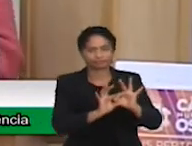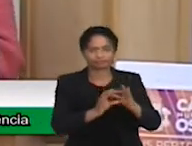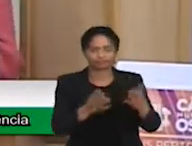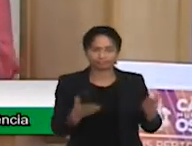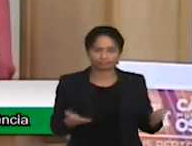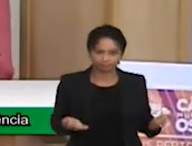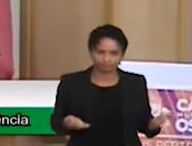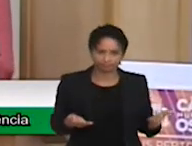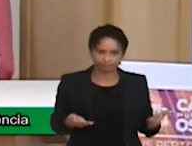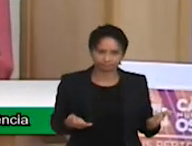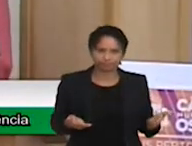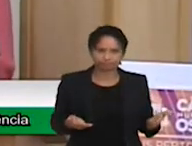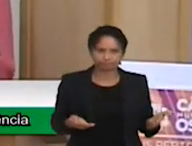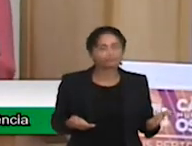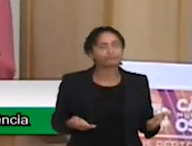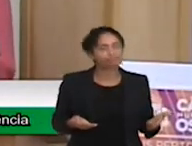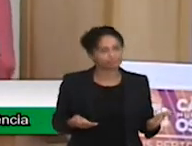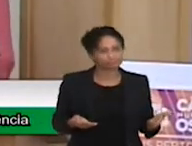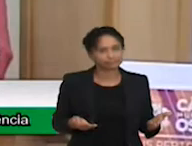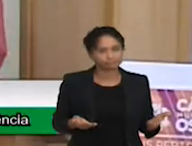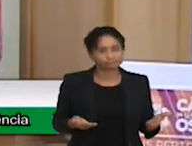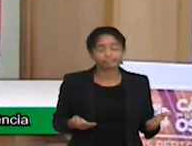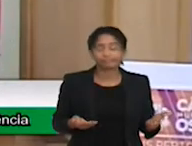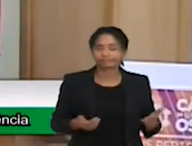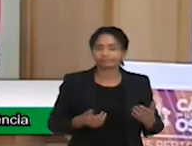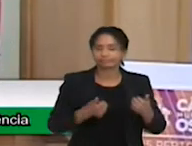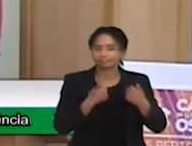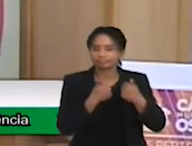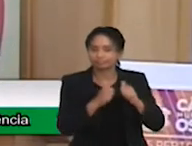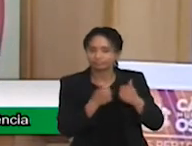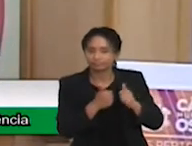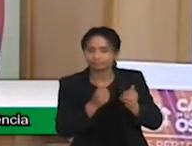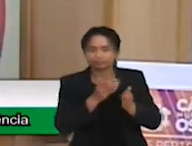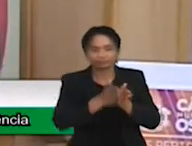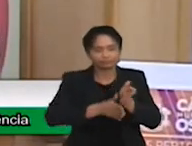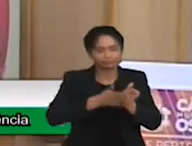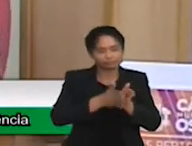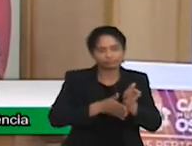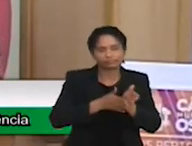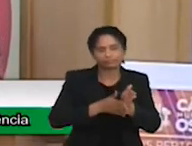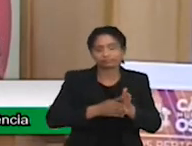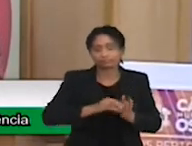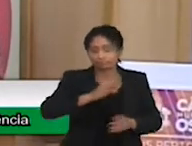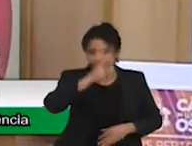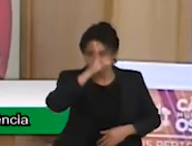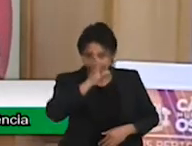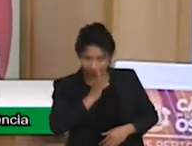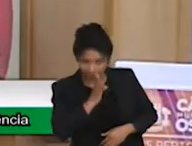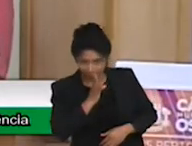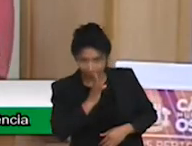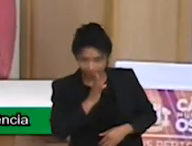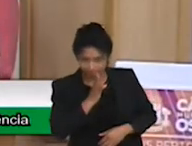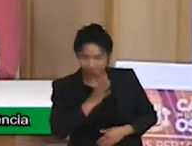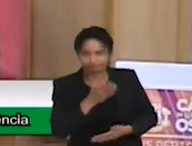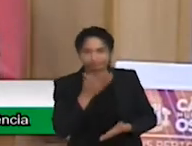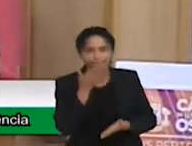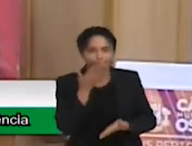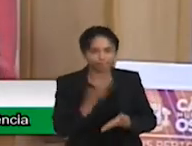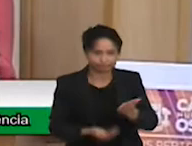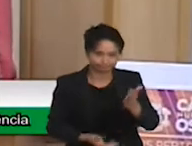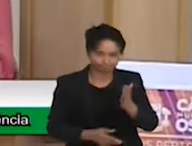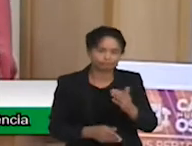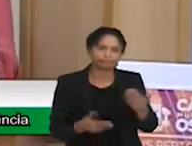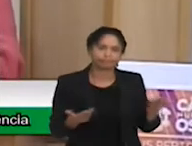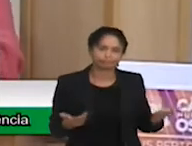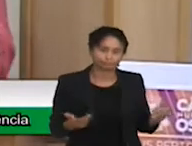o transporte gratuito, perderam os deficientes, o seu acompanhante, perderam esse direito, porque